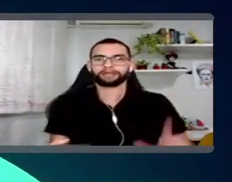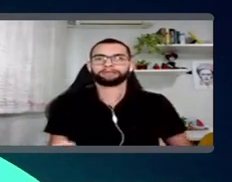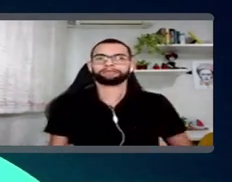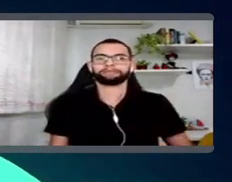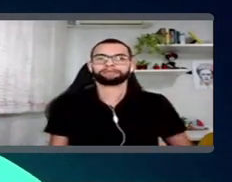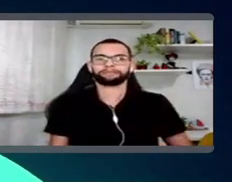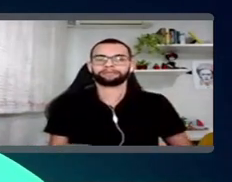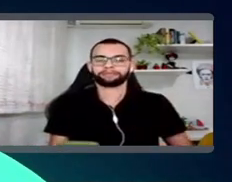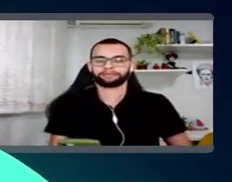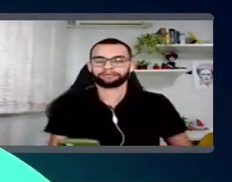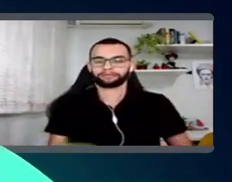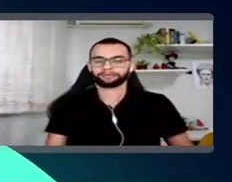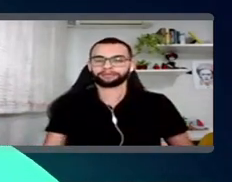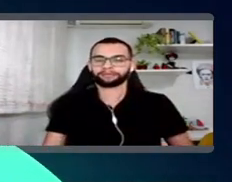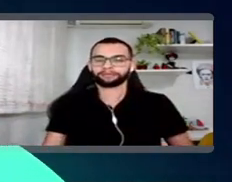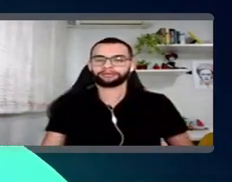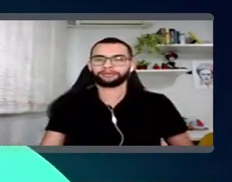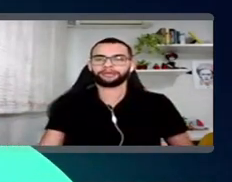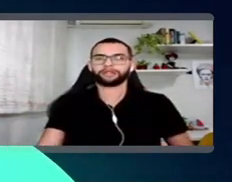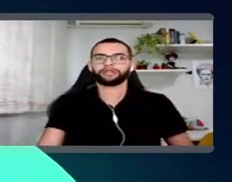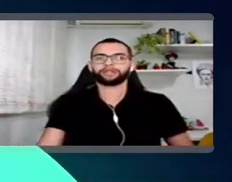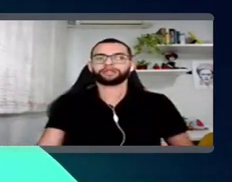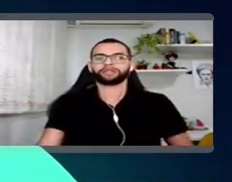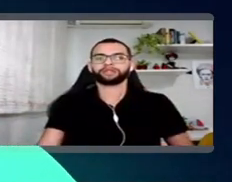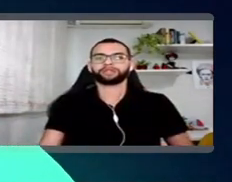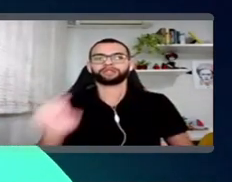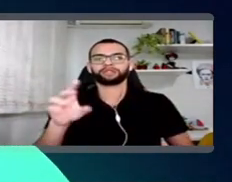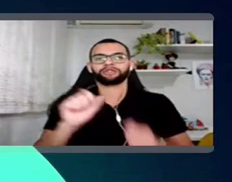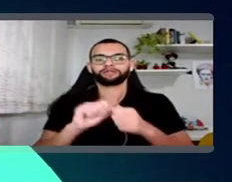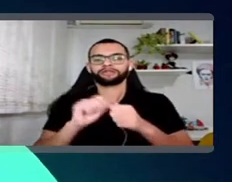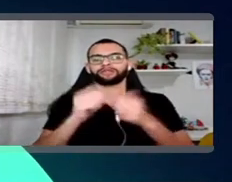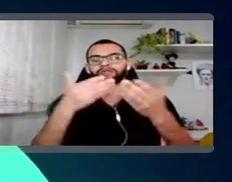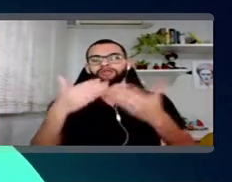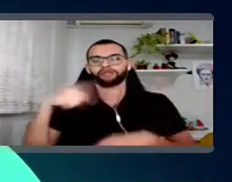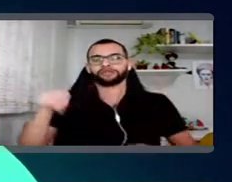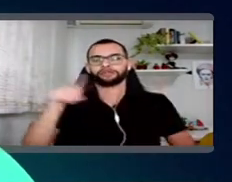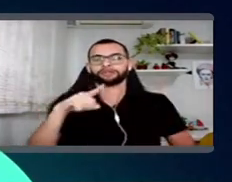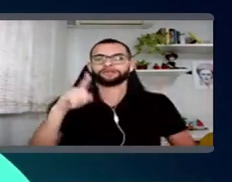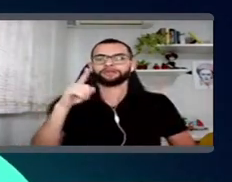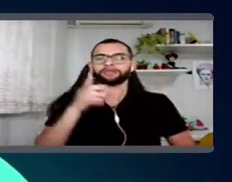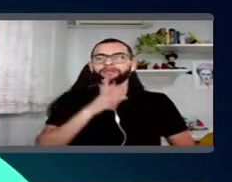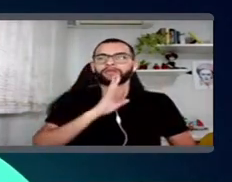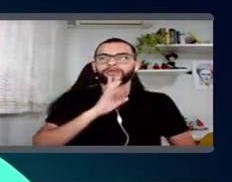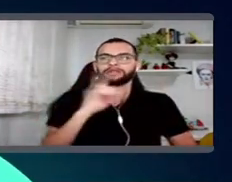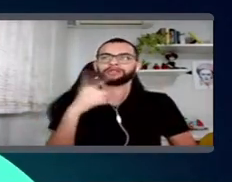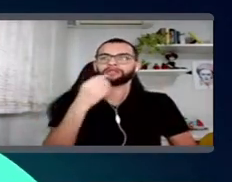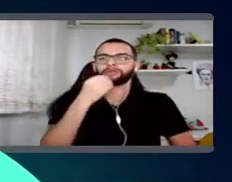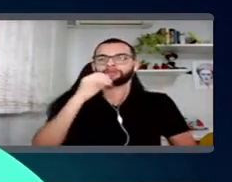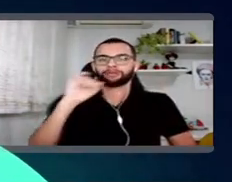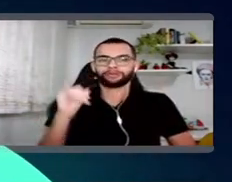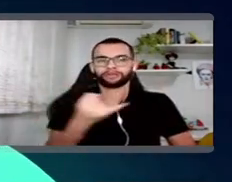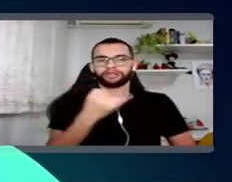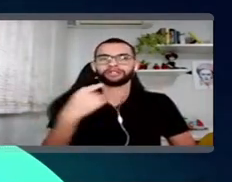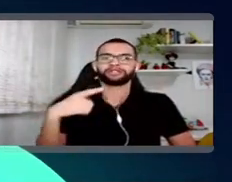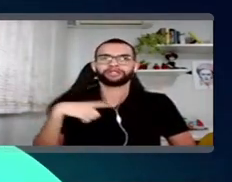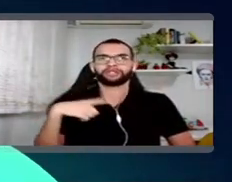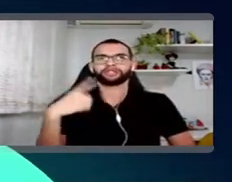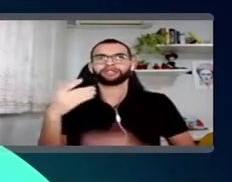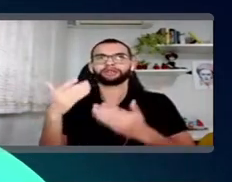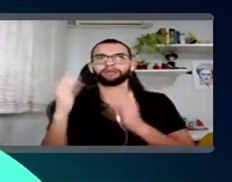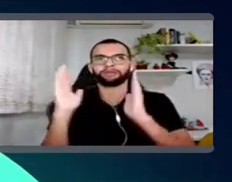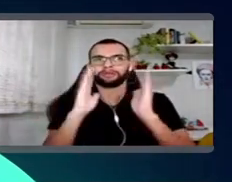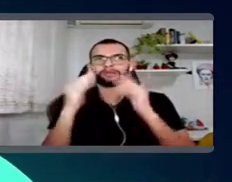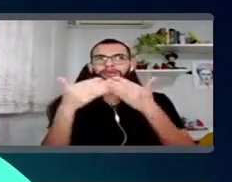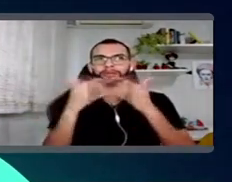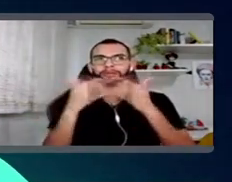fazendo um convite para vocês conhecerem um pouco as nossas oportunidades, né? Então, a gente está com o programa de estágio aberto. As